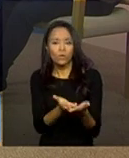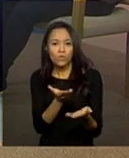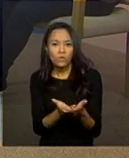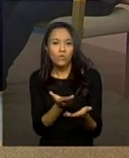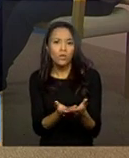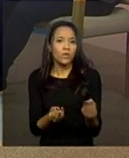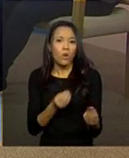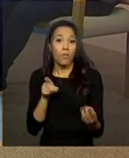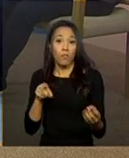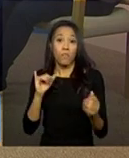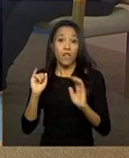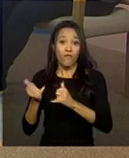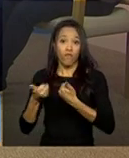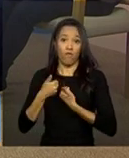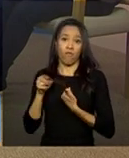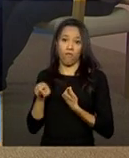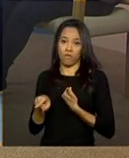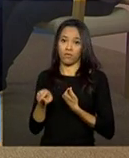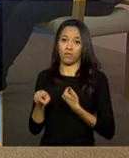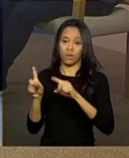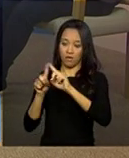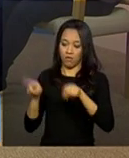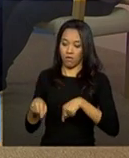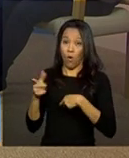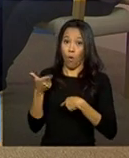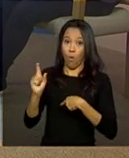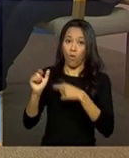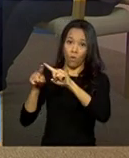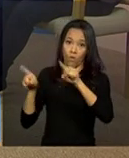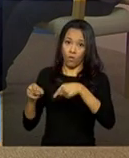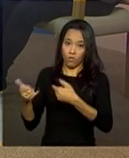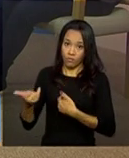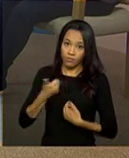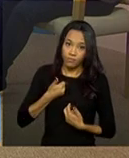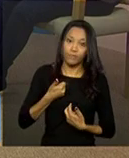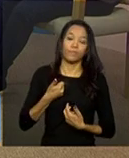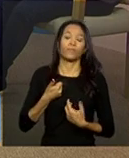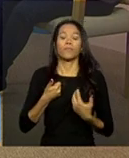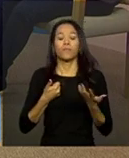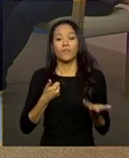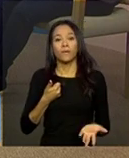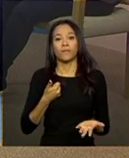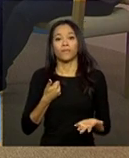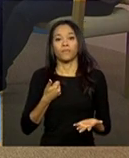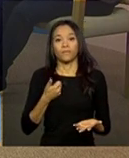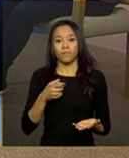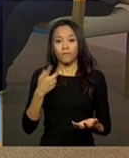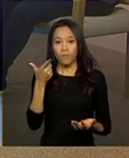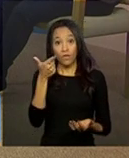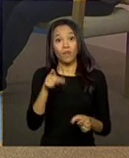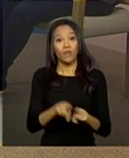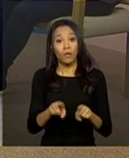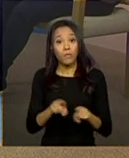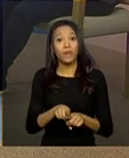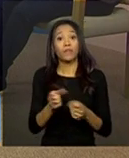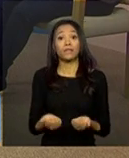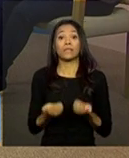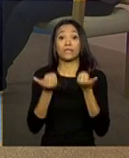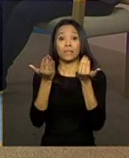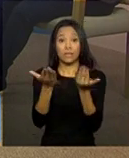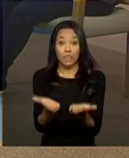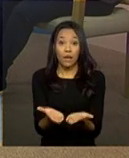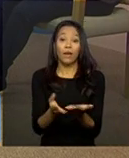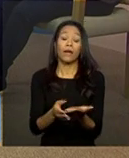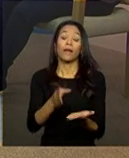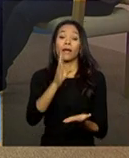Faremos, a médio prazo, a incorporação do registro de concessão de benefícios eventuais e